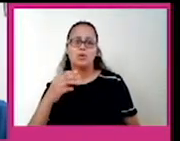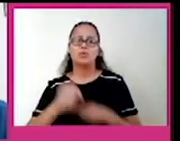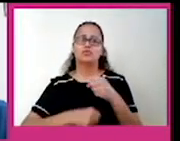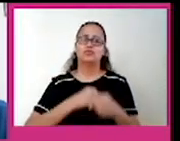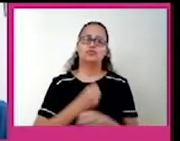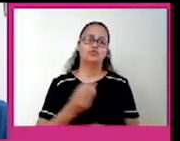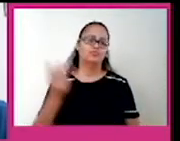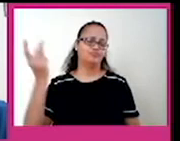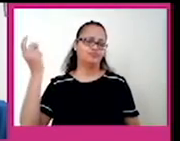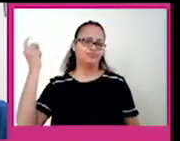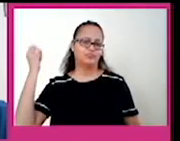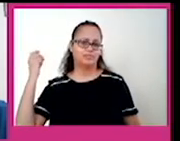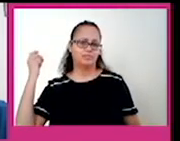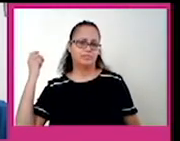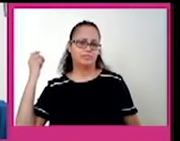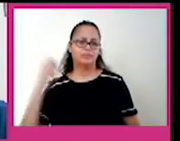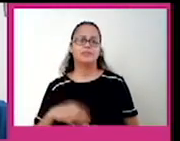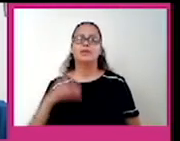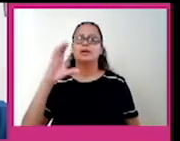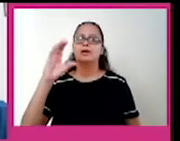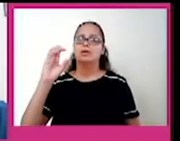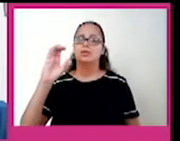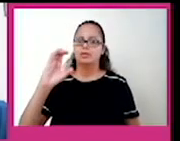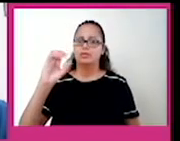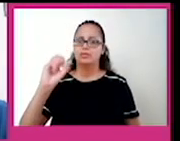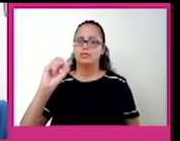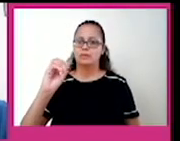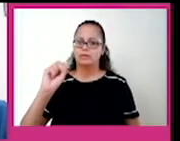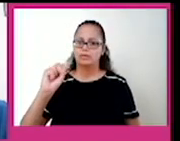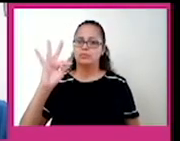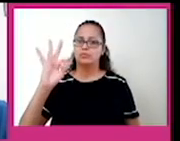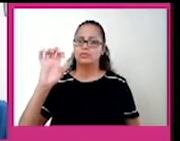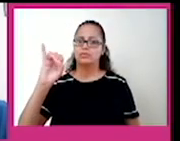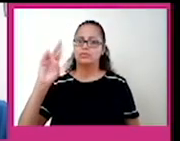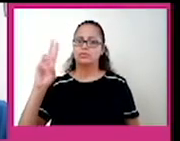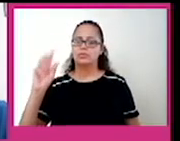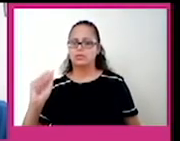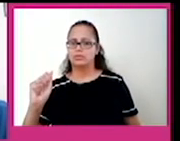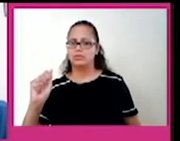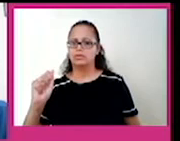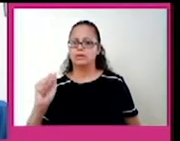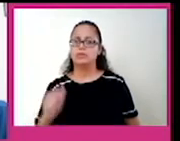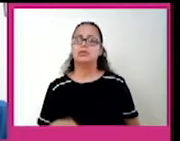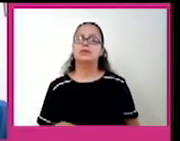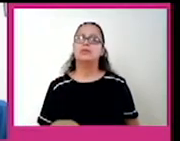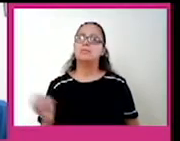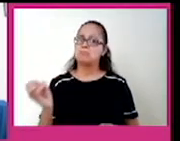nós temos a cordilheira costeira, que é mais próxima aqui então da costa do oceano, que ela tem, ela é de formação aí mais recente, 1